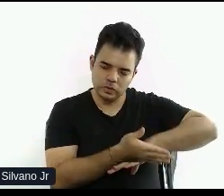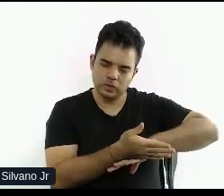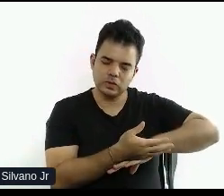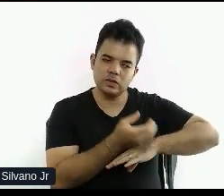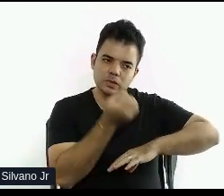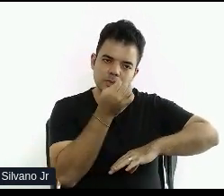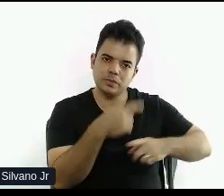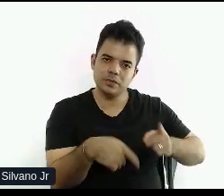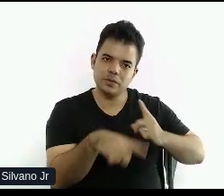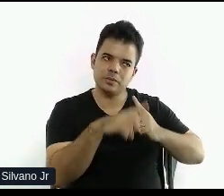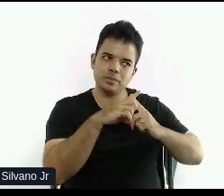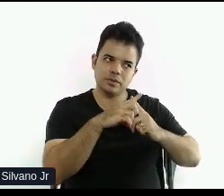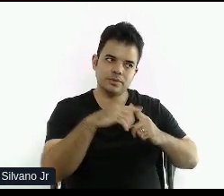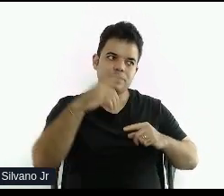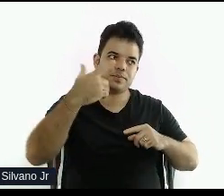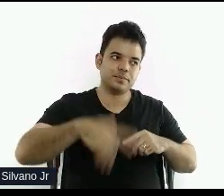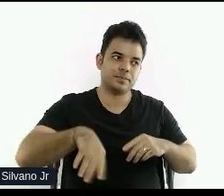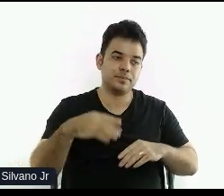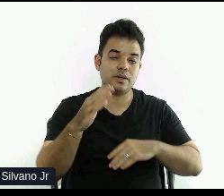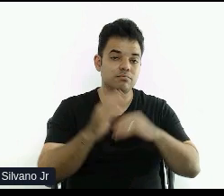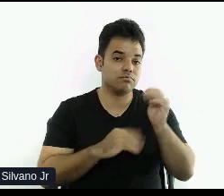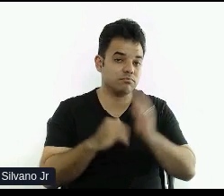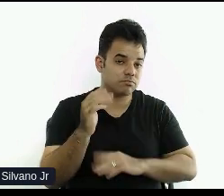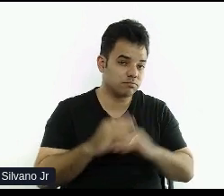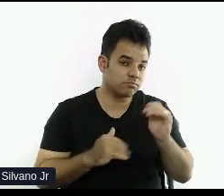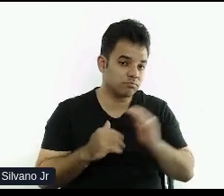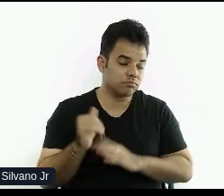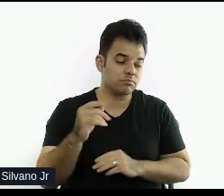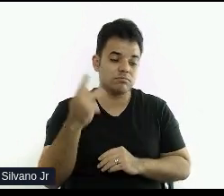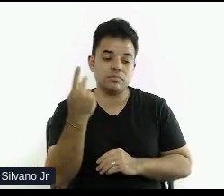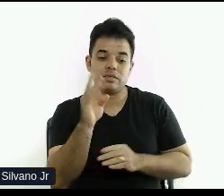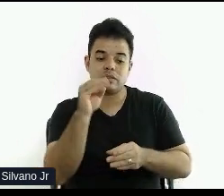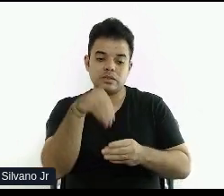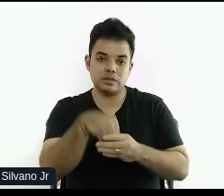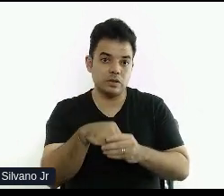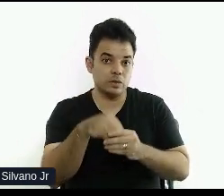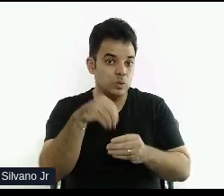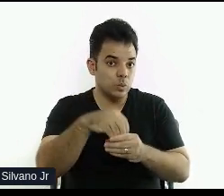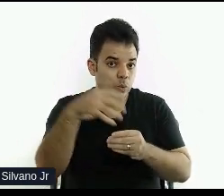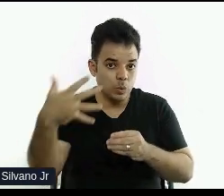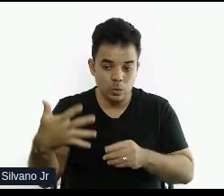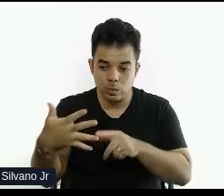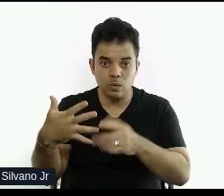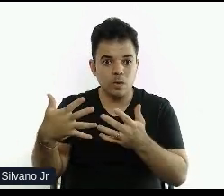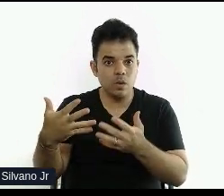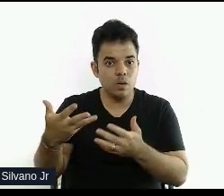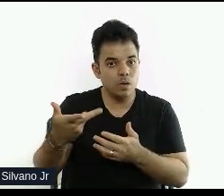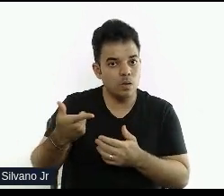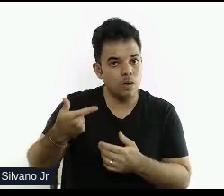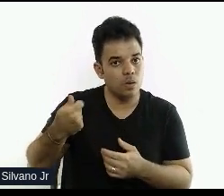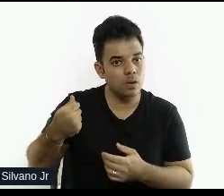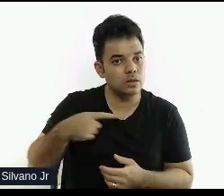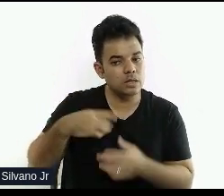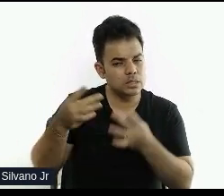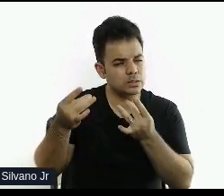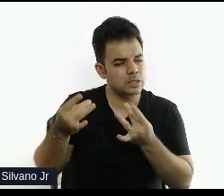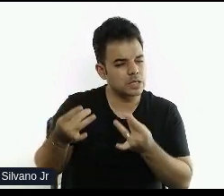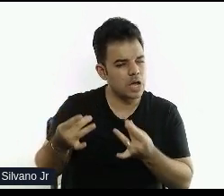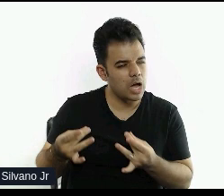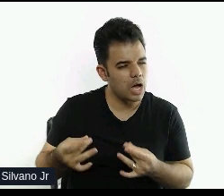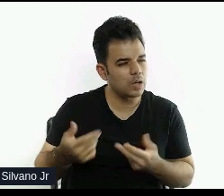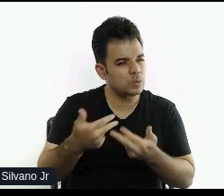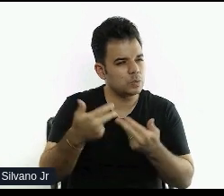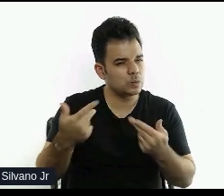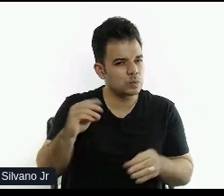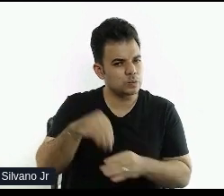para o usuário. A especialidade, então, ele é um conteúdo que traz uma riqueza de detalhes. Ele é uma